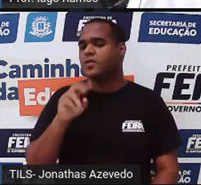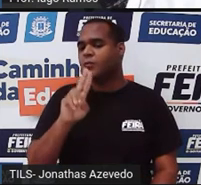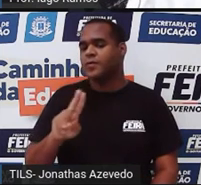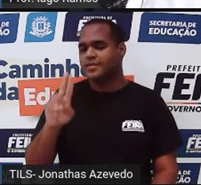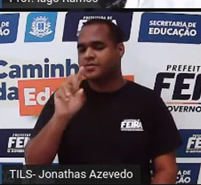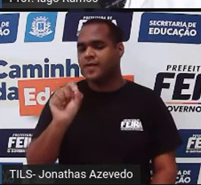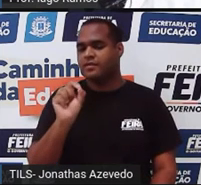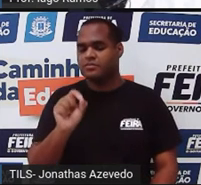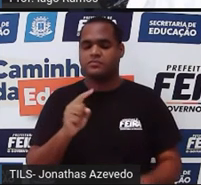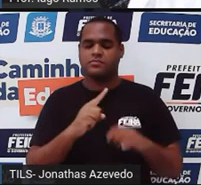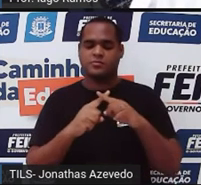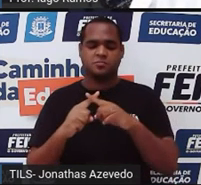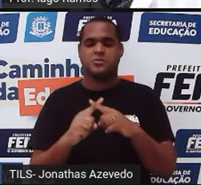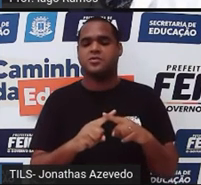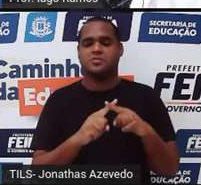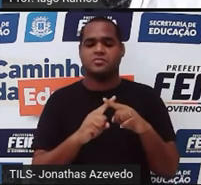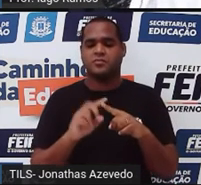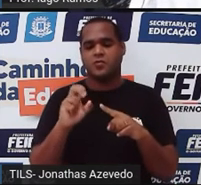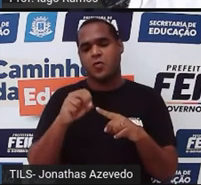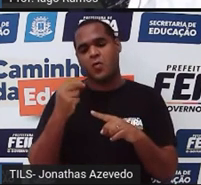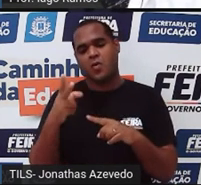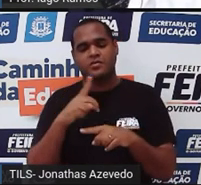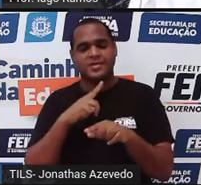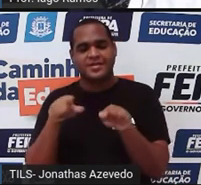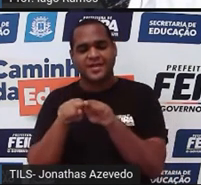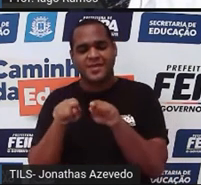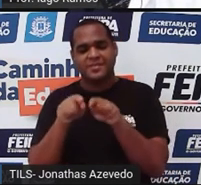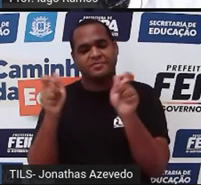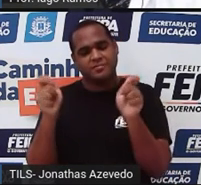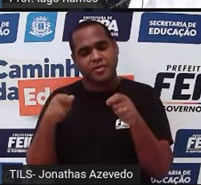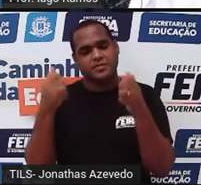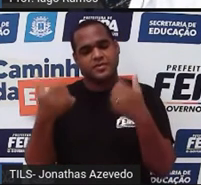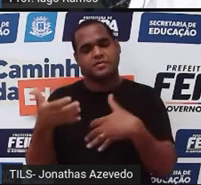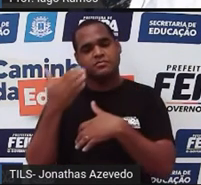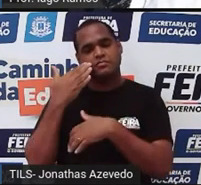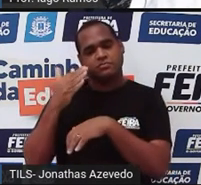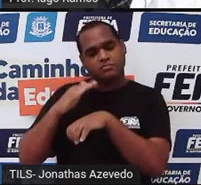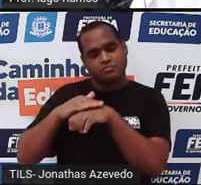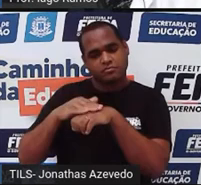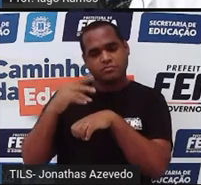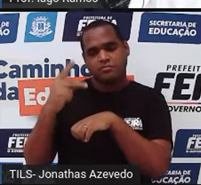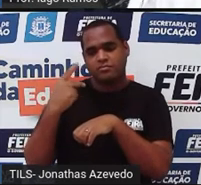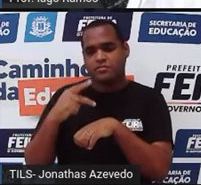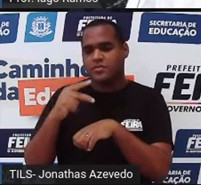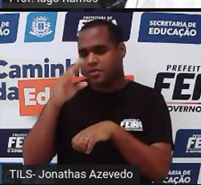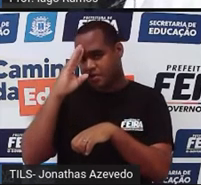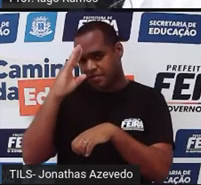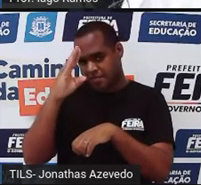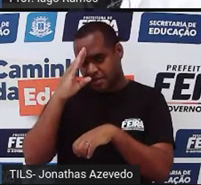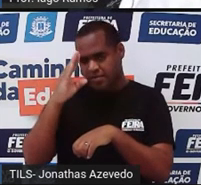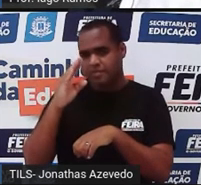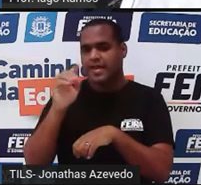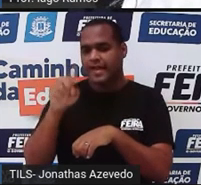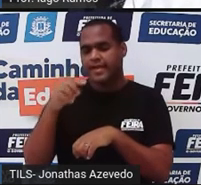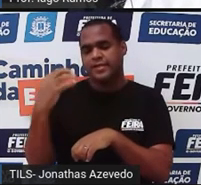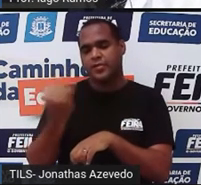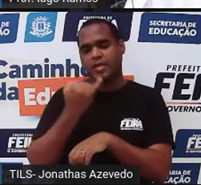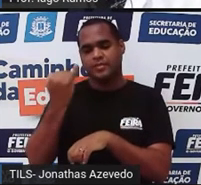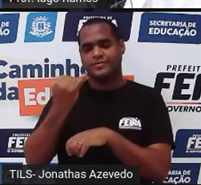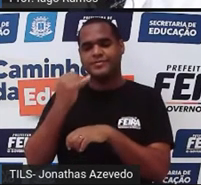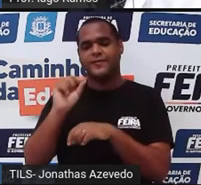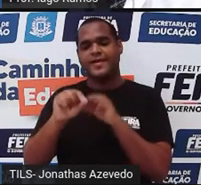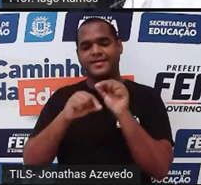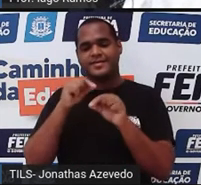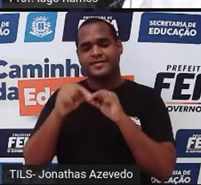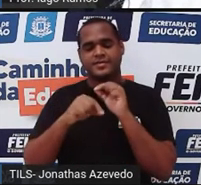multiplicação ou também você pode ver por aí como princípio fundamental da contagem.